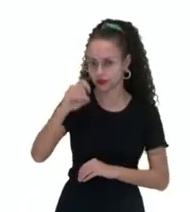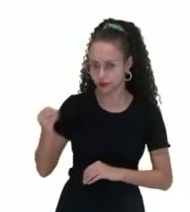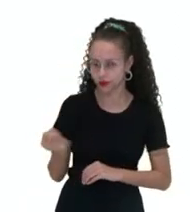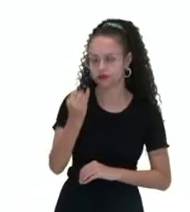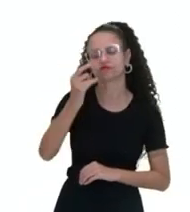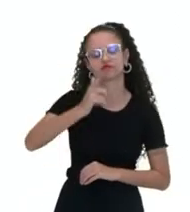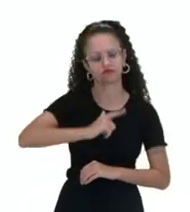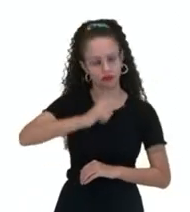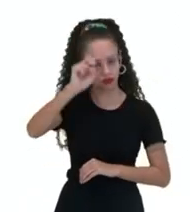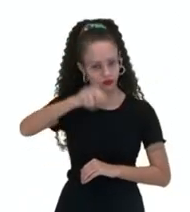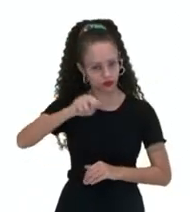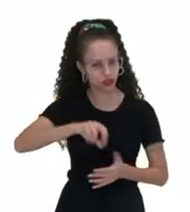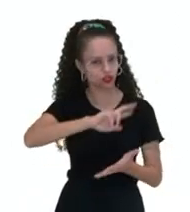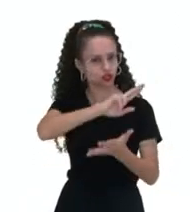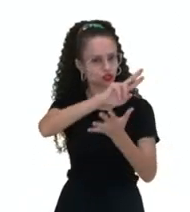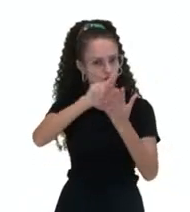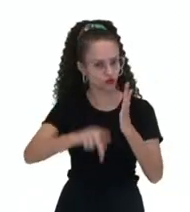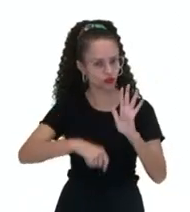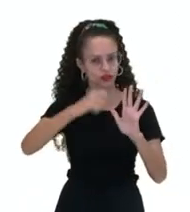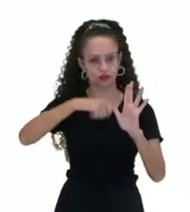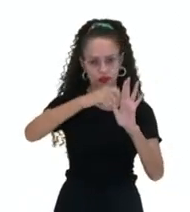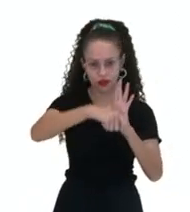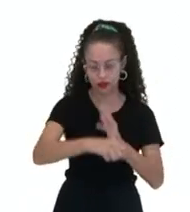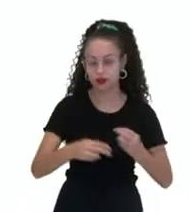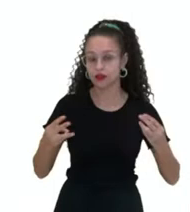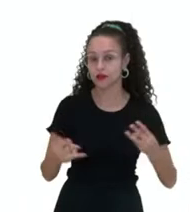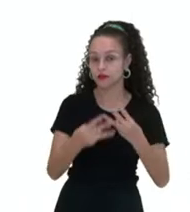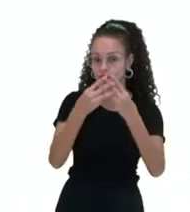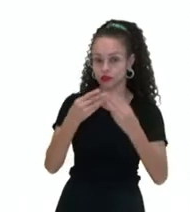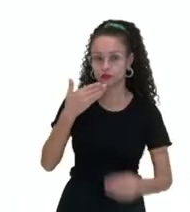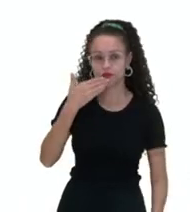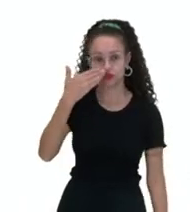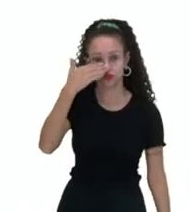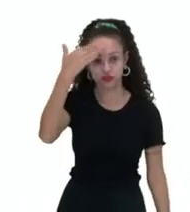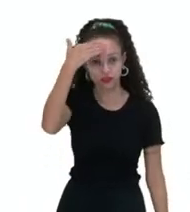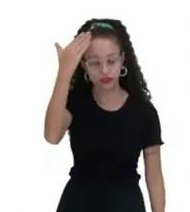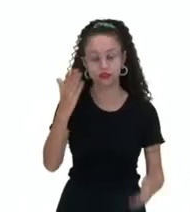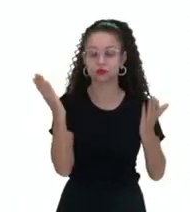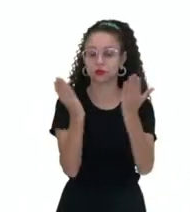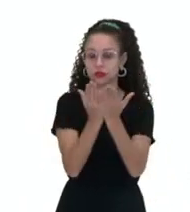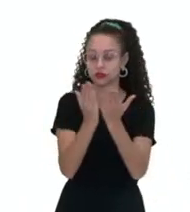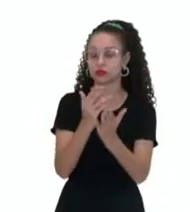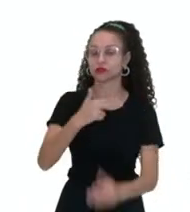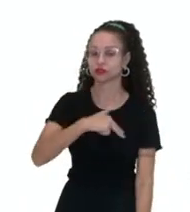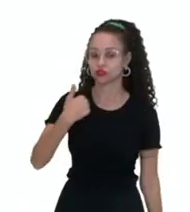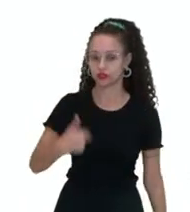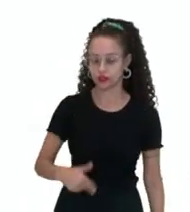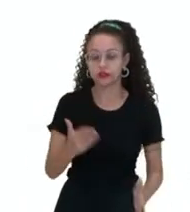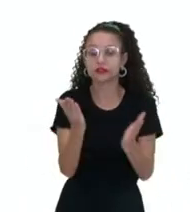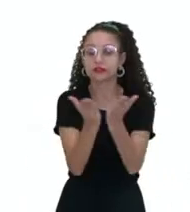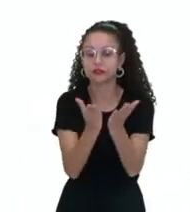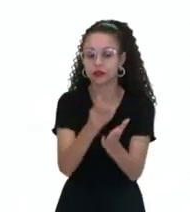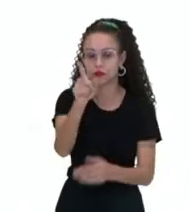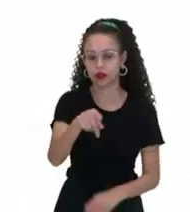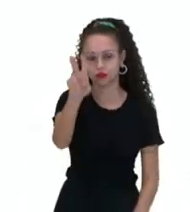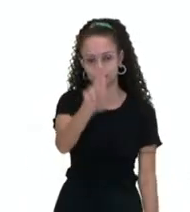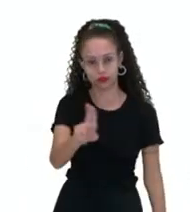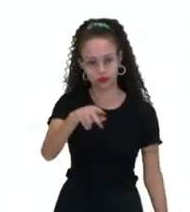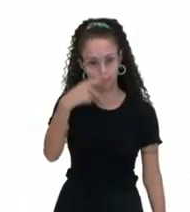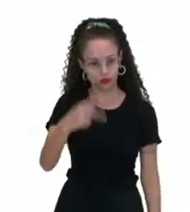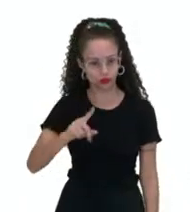várias formas de calendário, muçulmano, judaico, chinês. O cristão é o calendário que utilizamos. Criado em